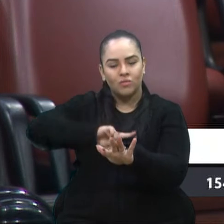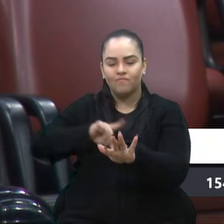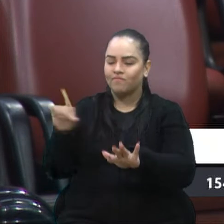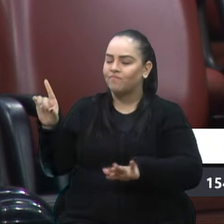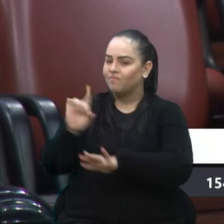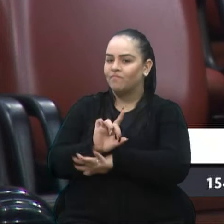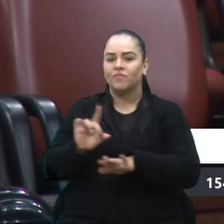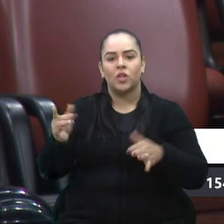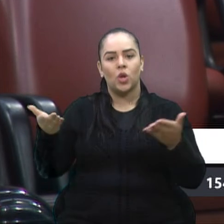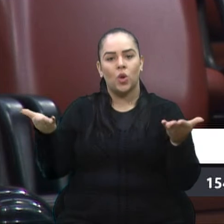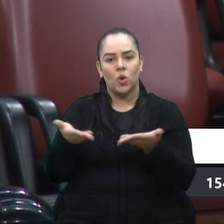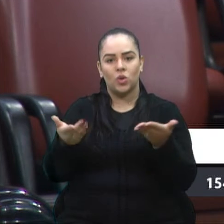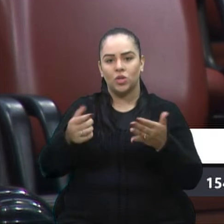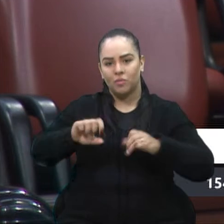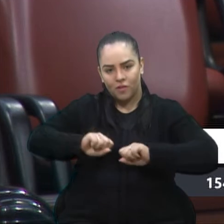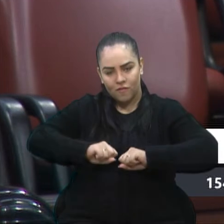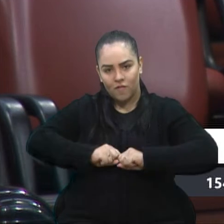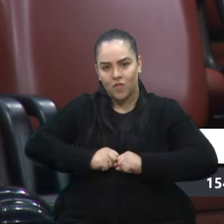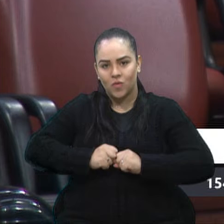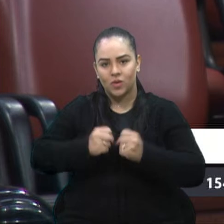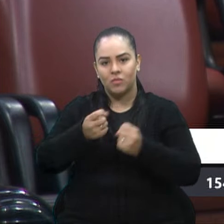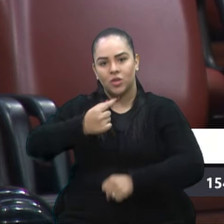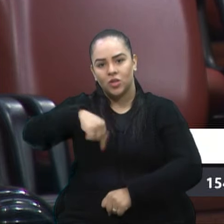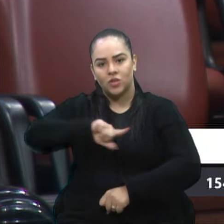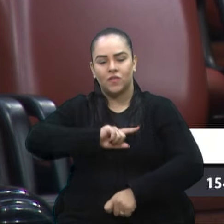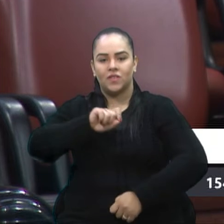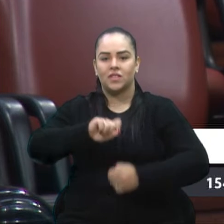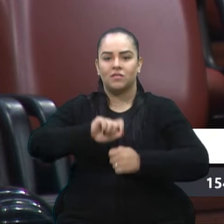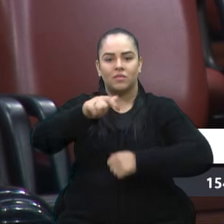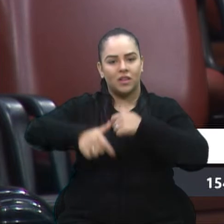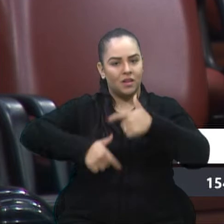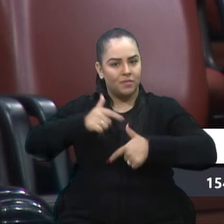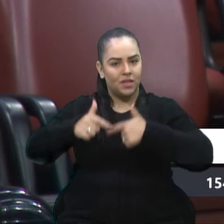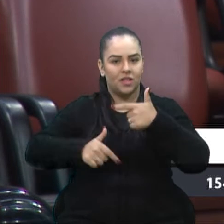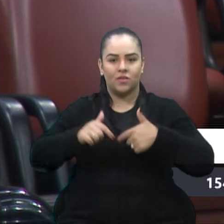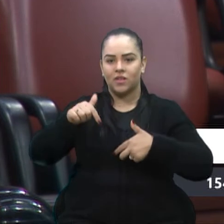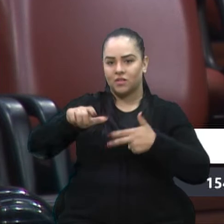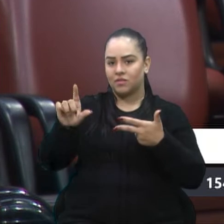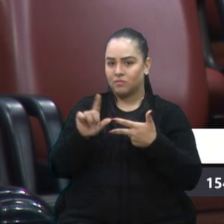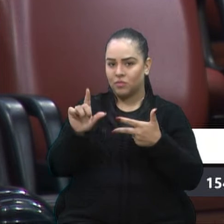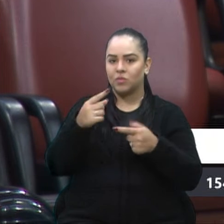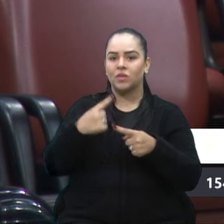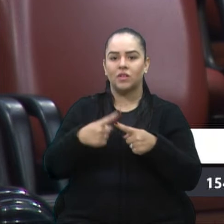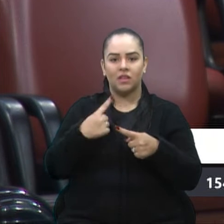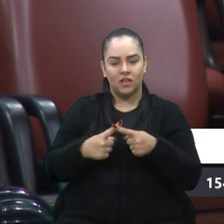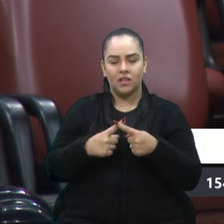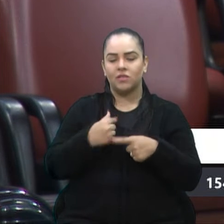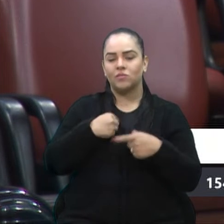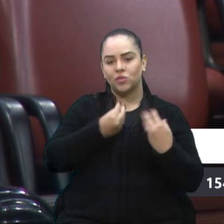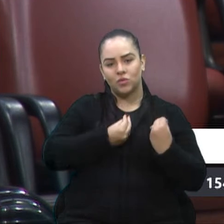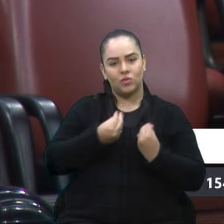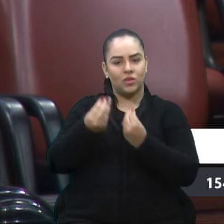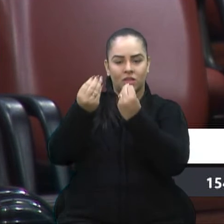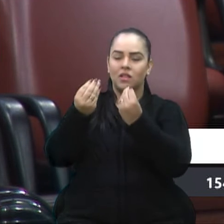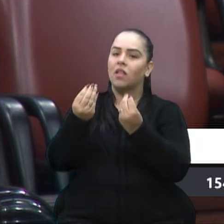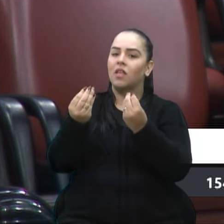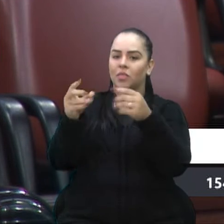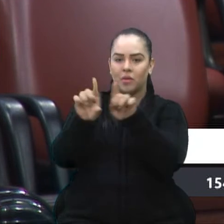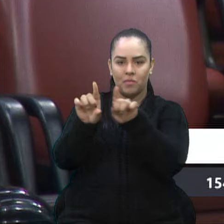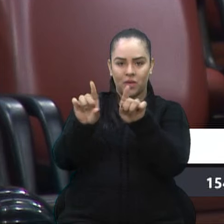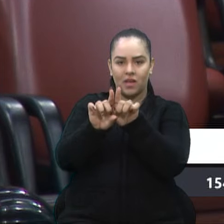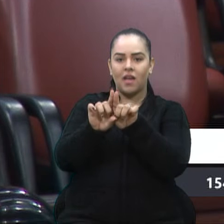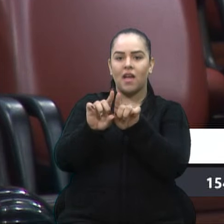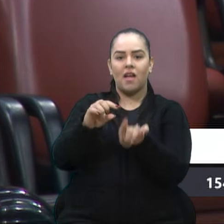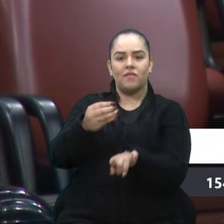para que possamos, meu Pai, fazer o nosso trabalho legislativo. Pois eu entrego na oportunidade também a vida de